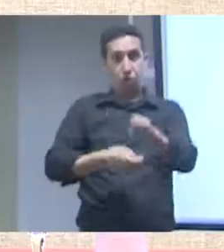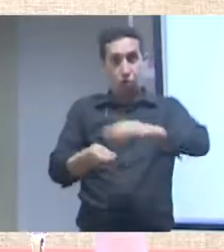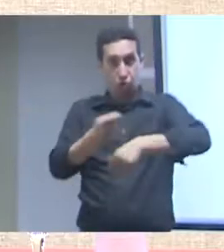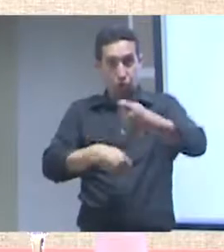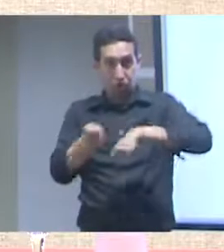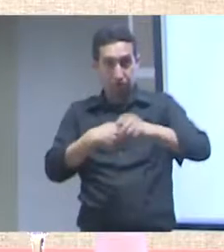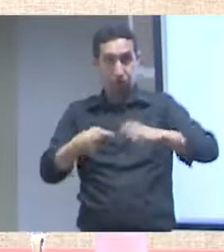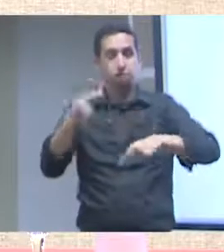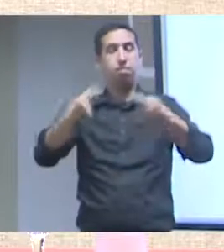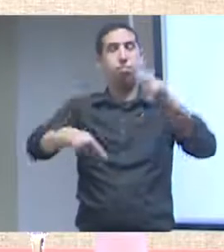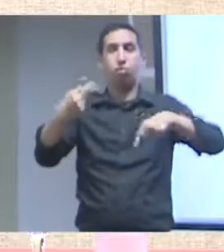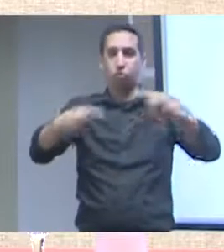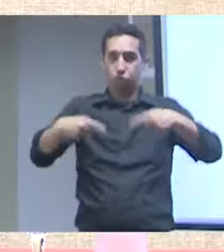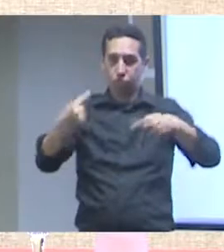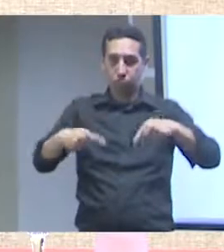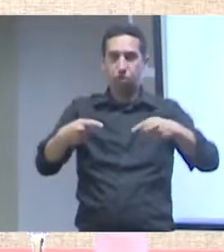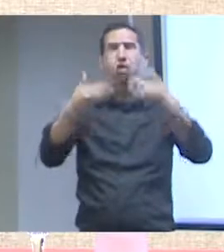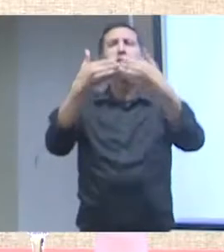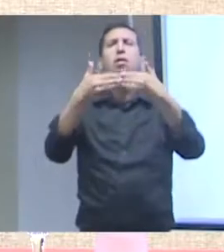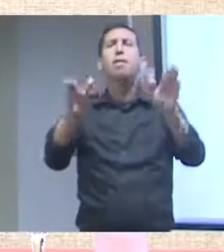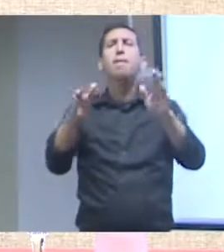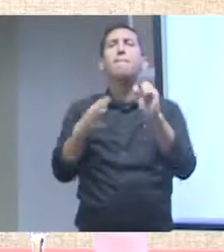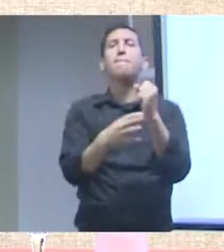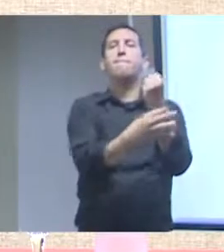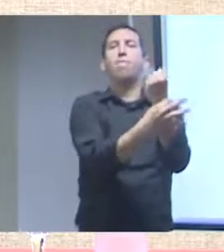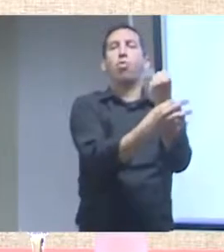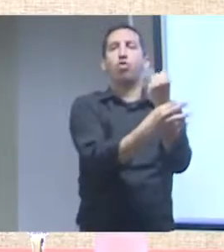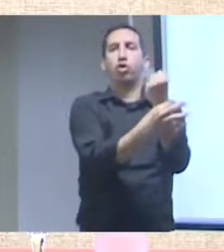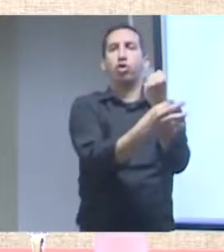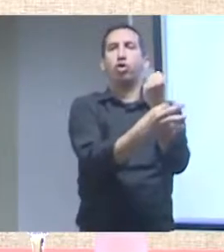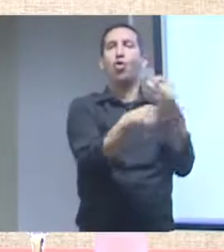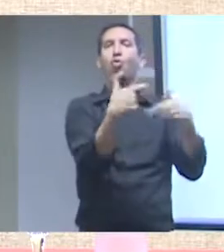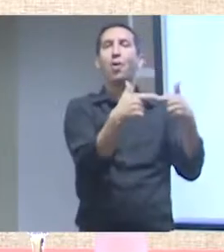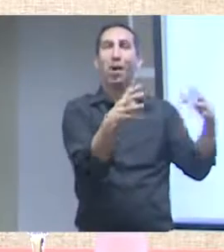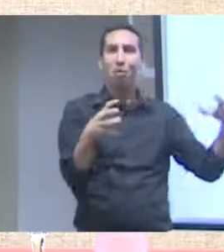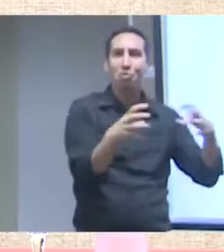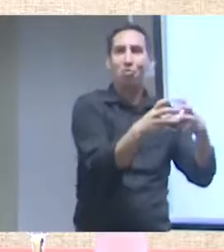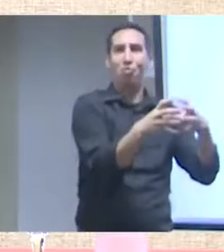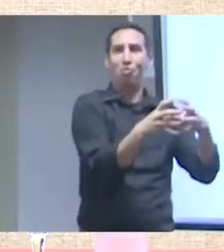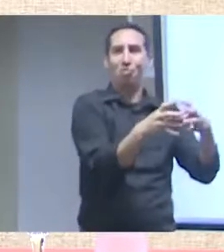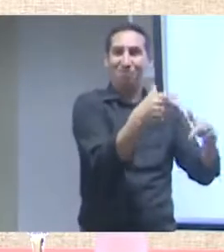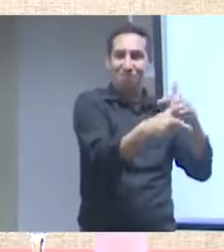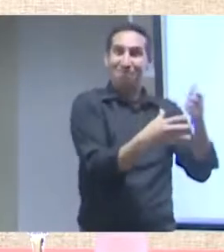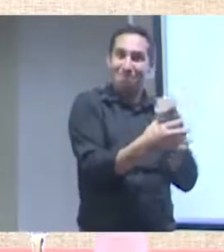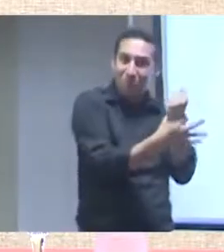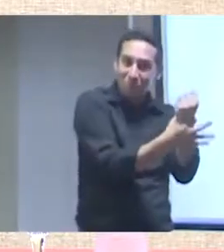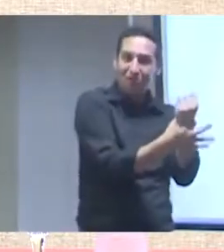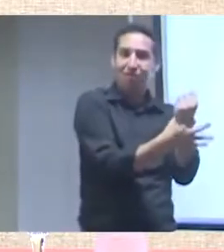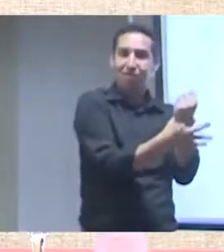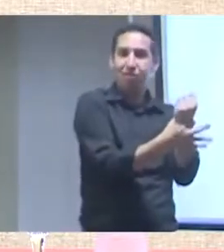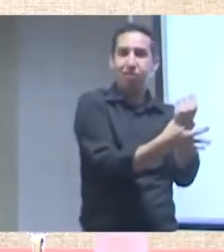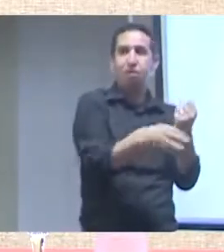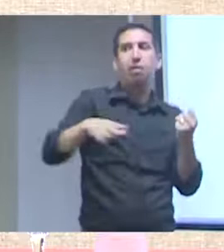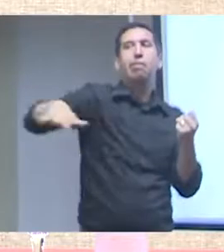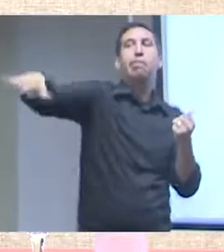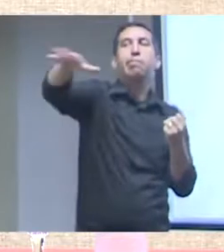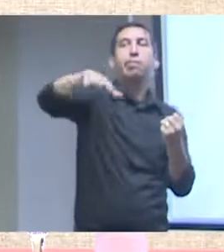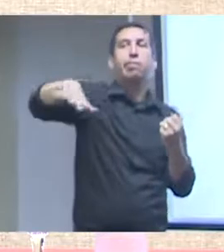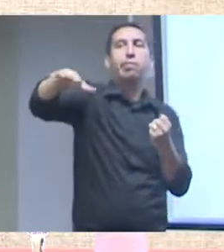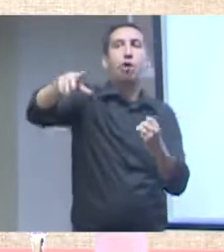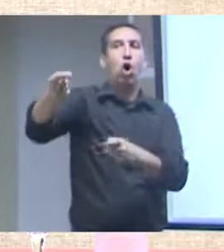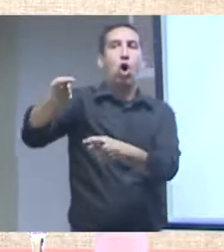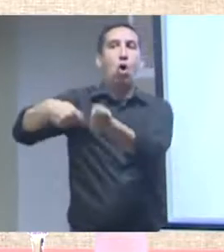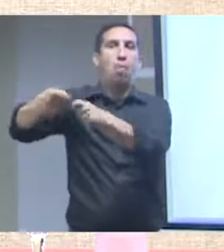proteger o trabalho coletivo da exploração comercial e também da vigilância, a famosa